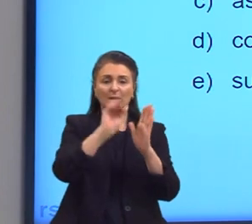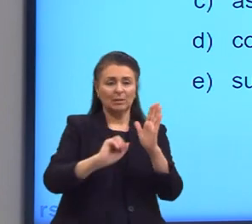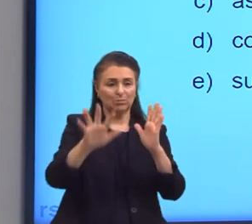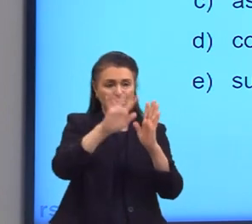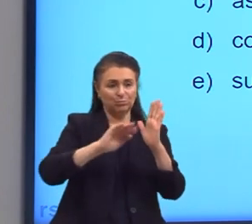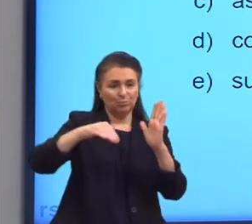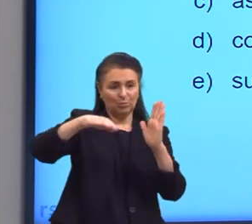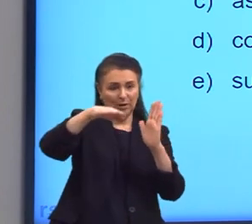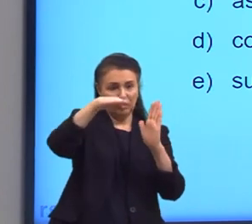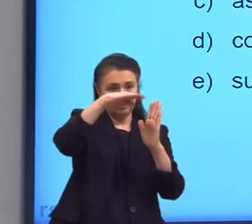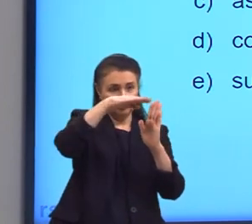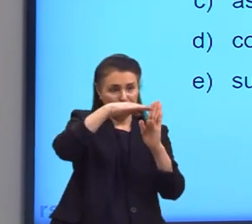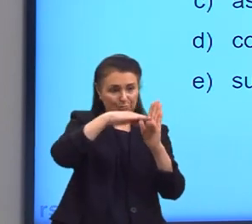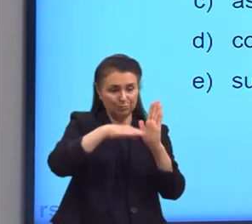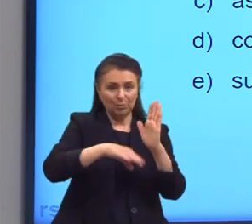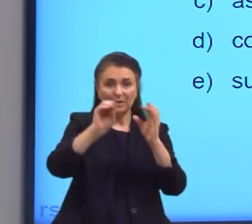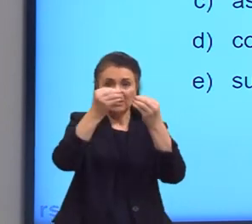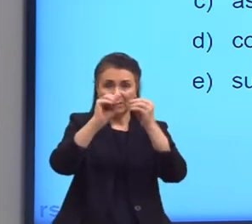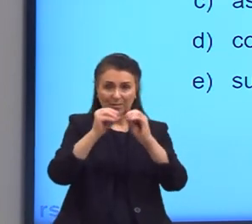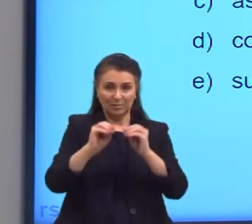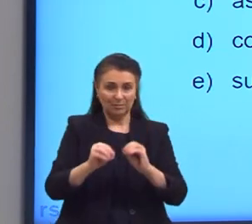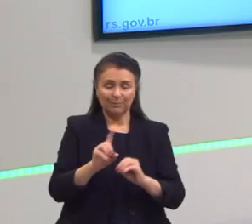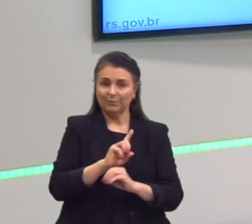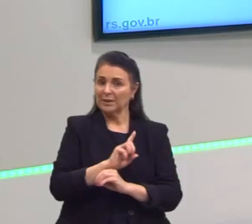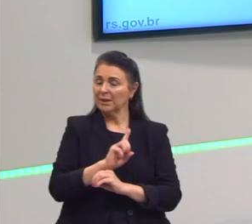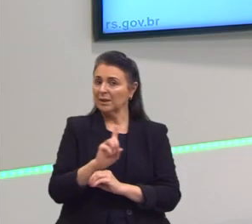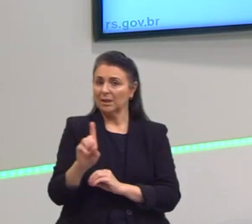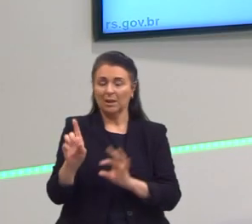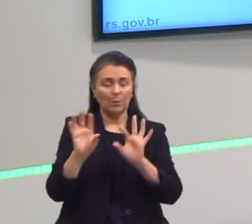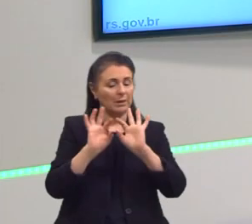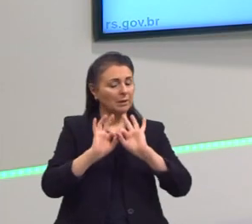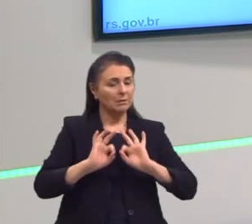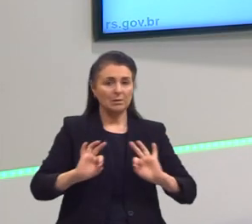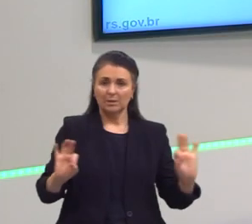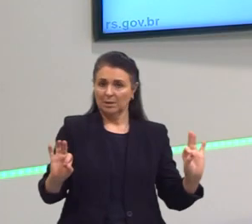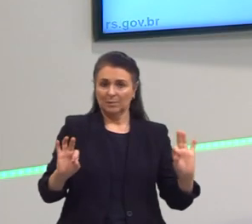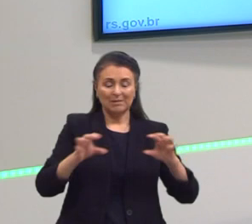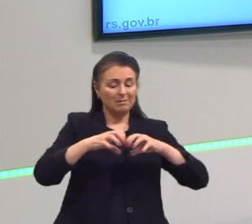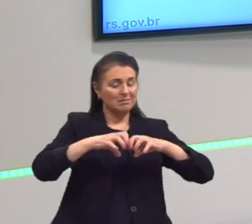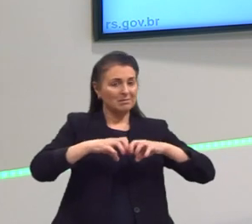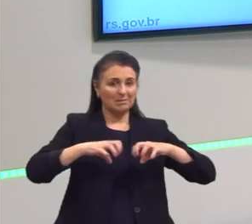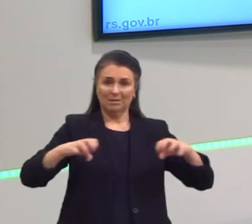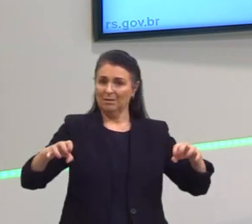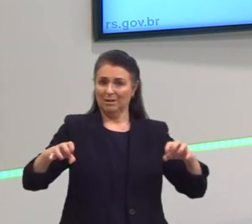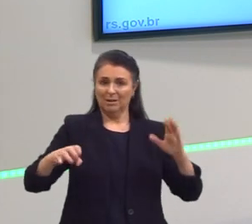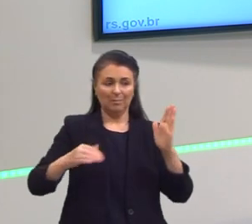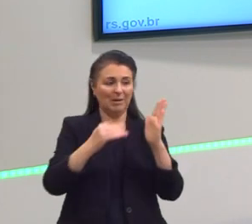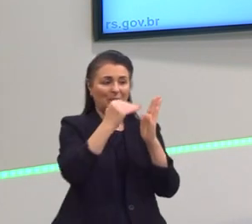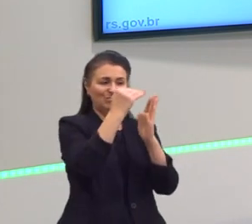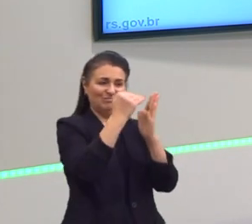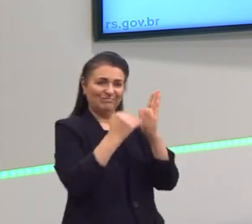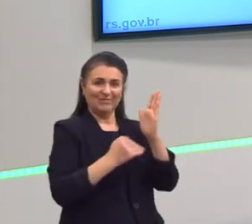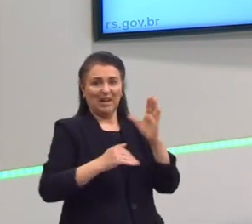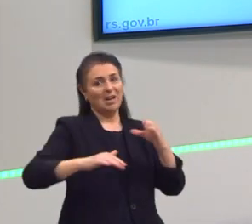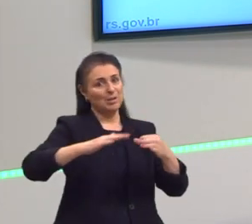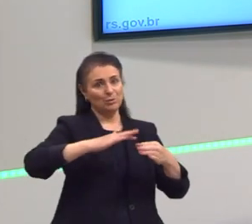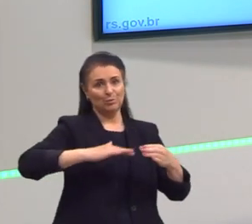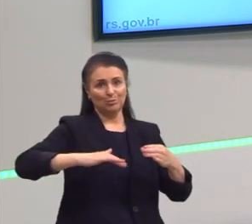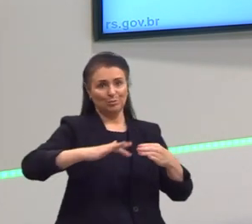para remover o líquido. Não é tão simples conseguir separar as soluções.